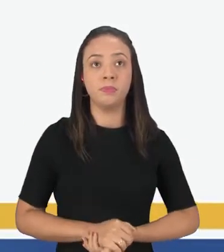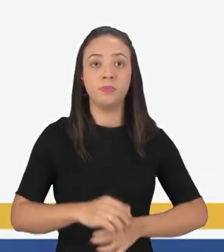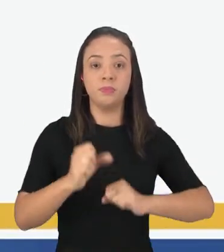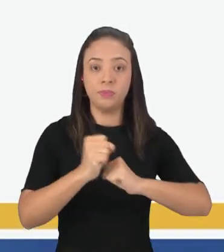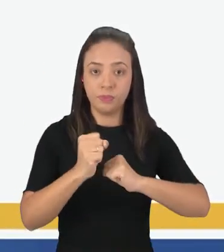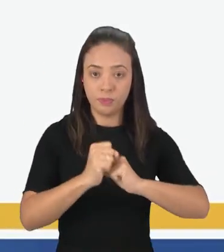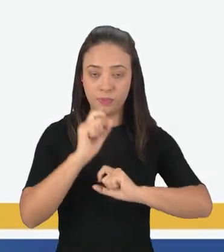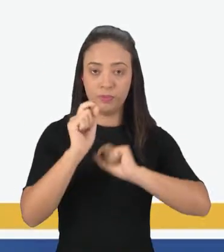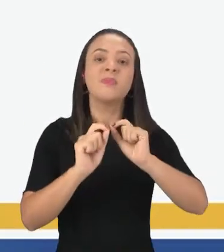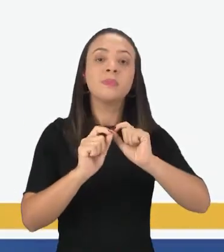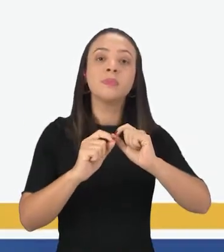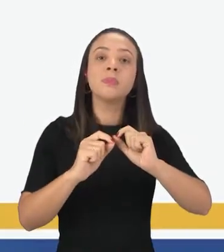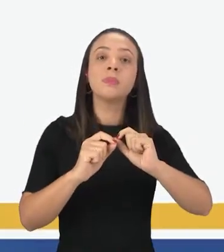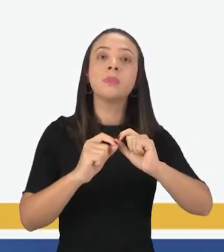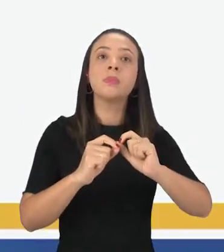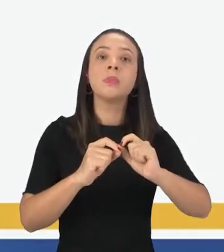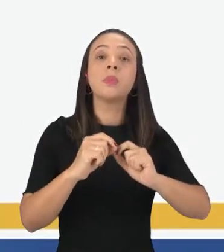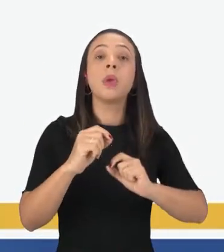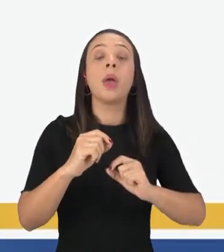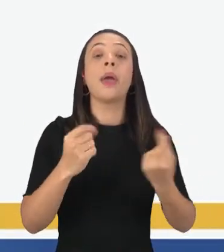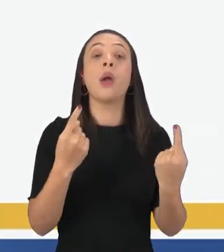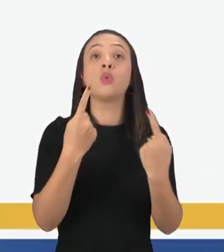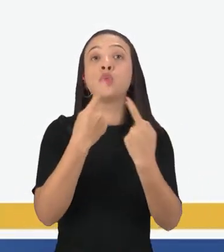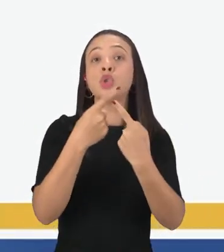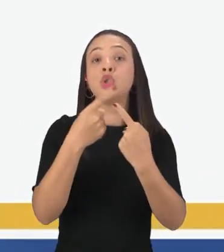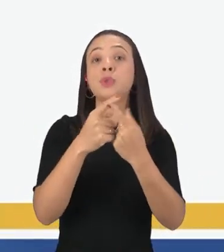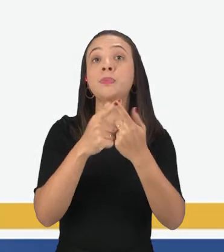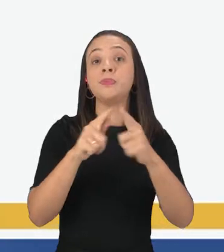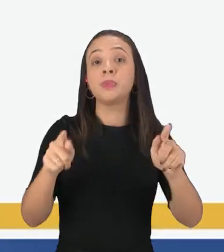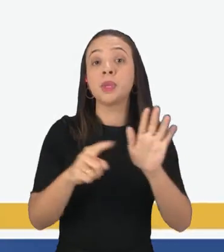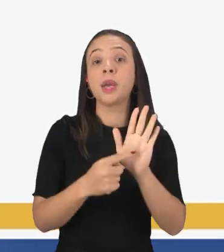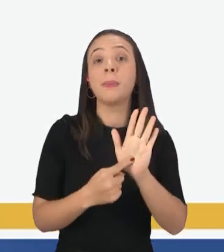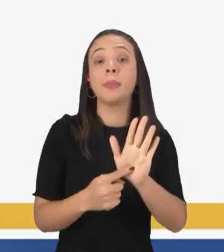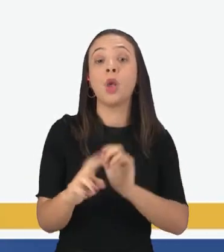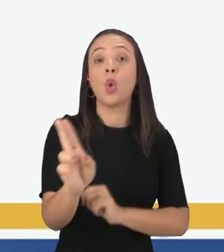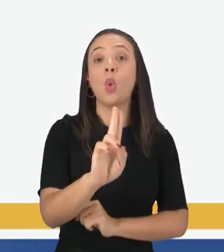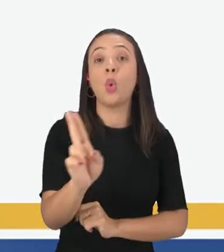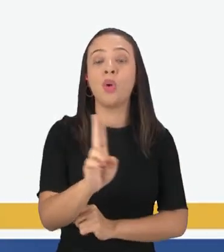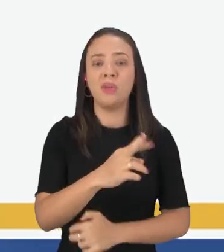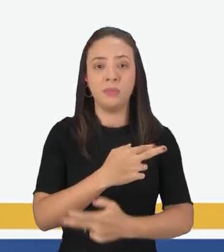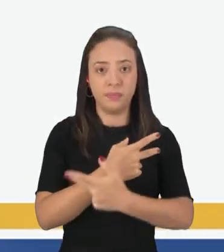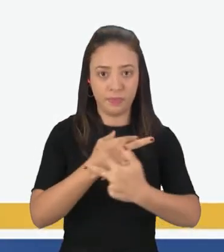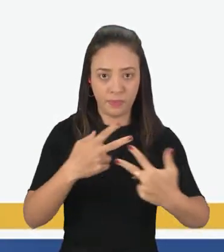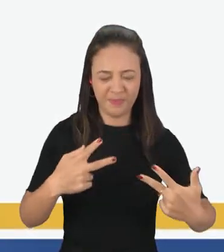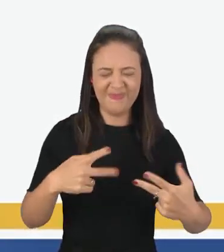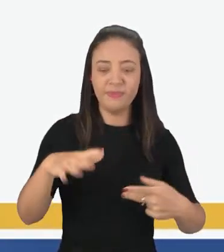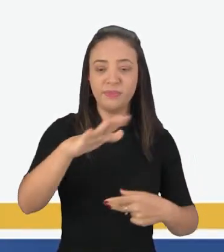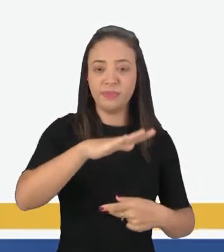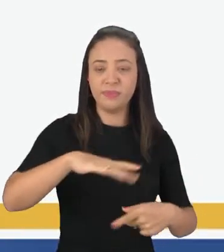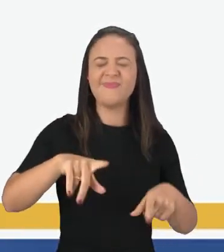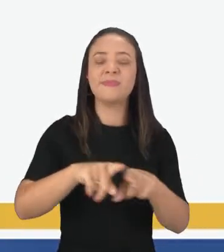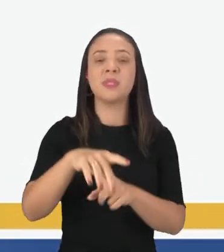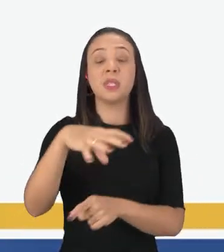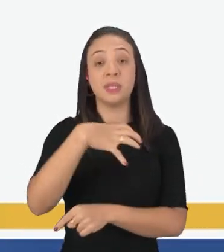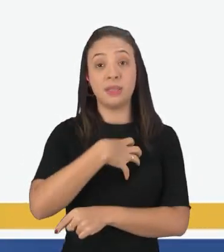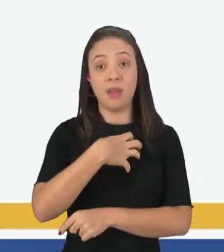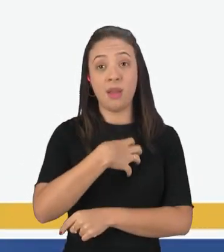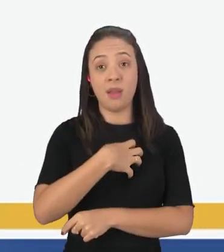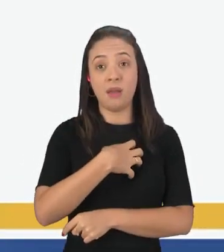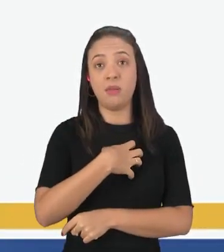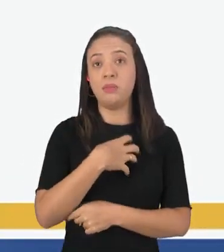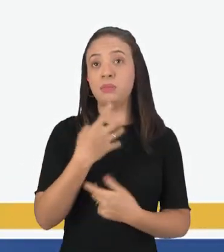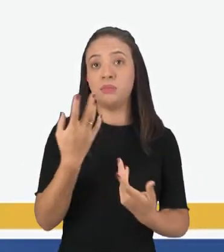O substantivo é a classe climatical que dá nome a seres, coisas, espaços, sentimentos,